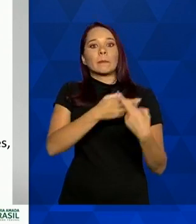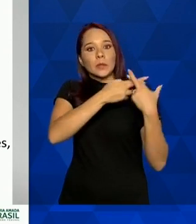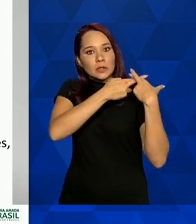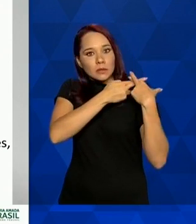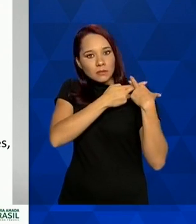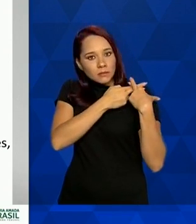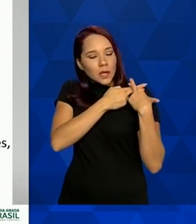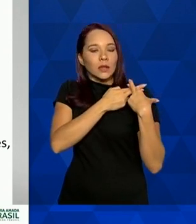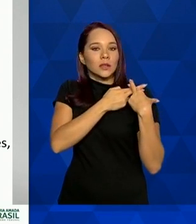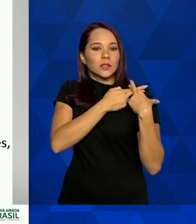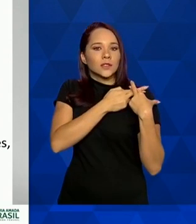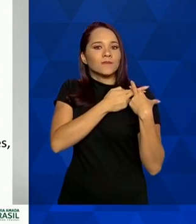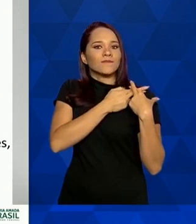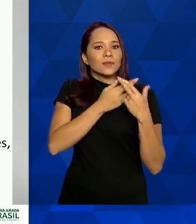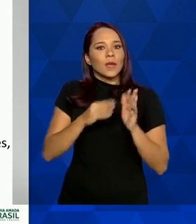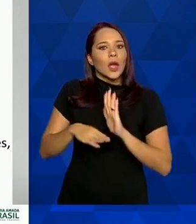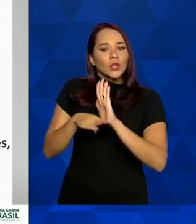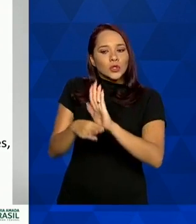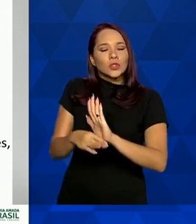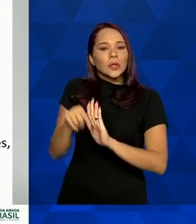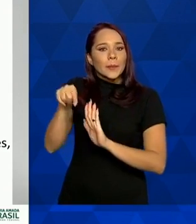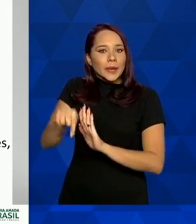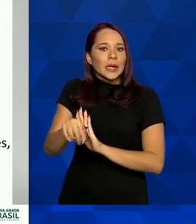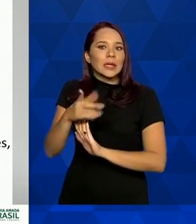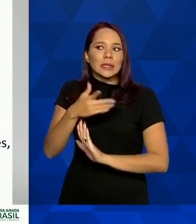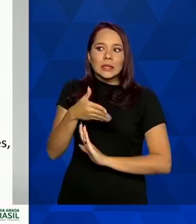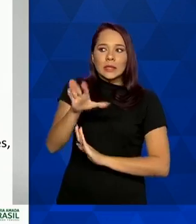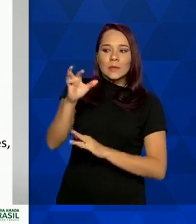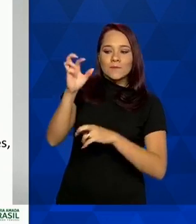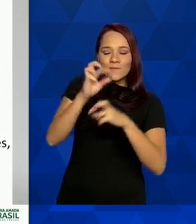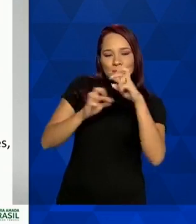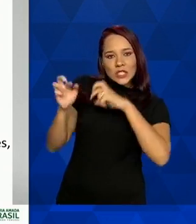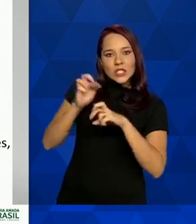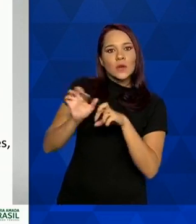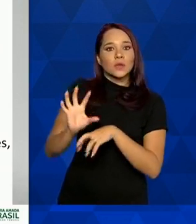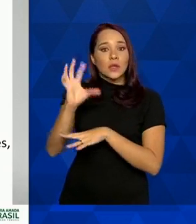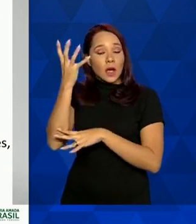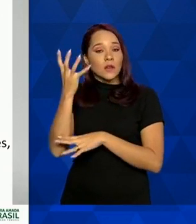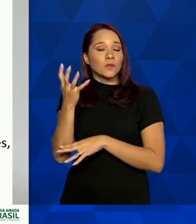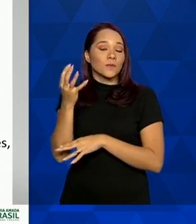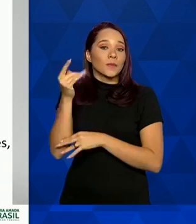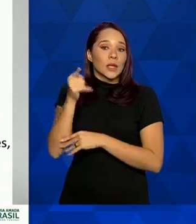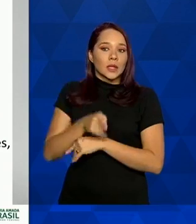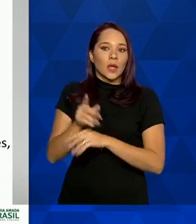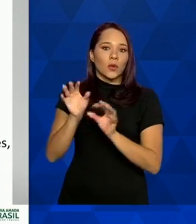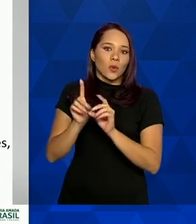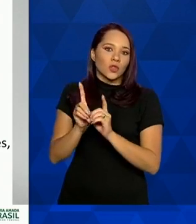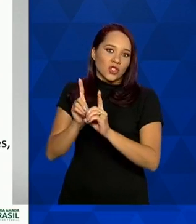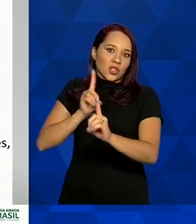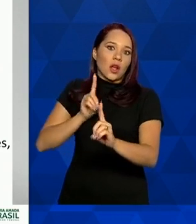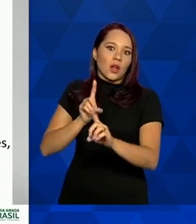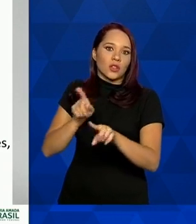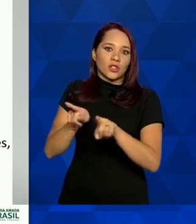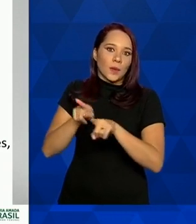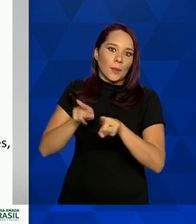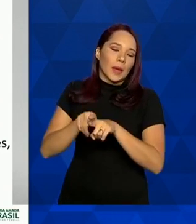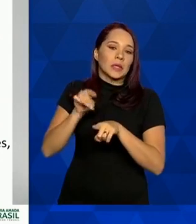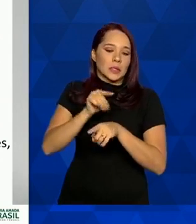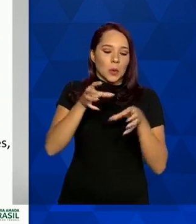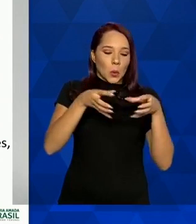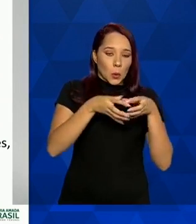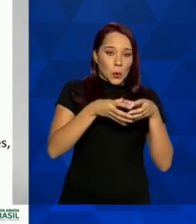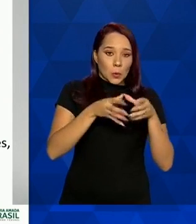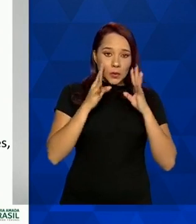dar subsídios para a busca ativa e monitoramento dos casos, tanto de forma remota quanto pelas próprias